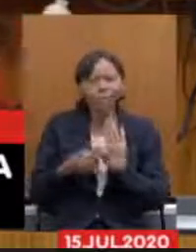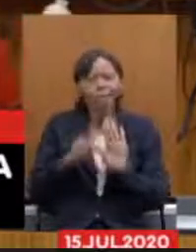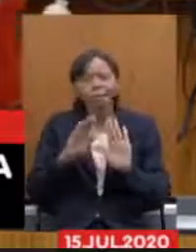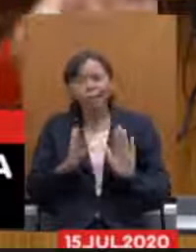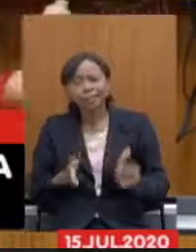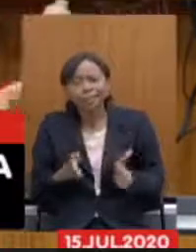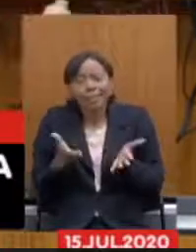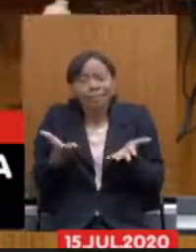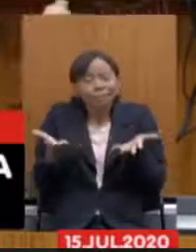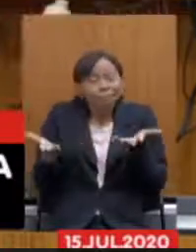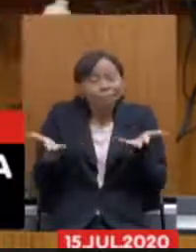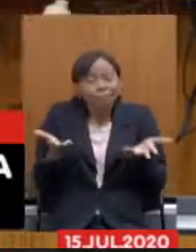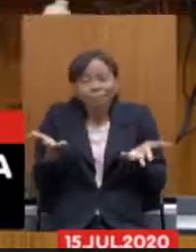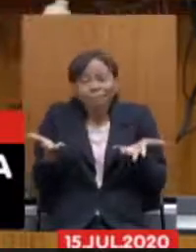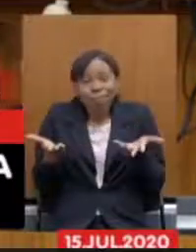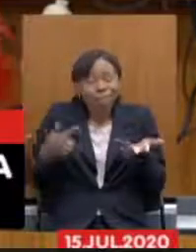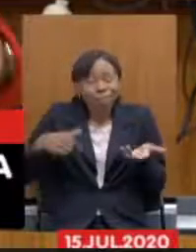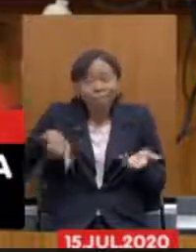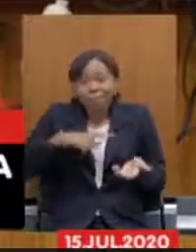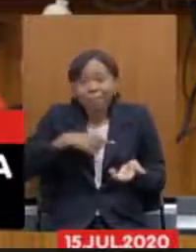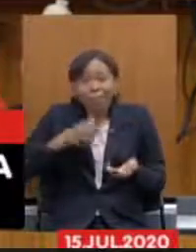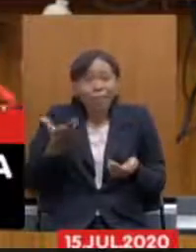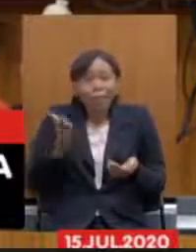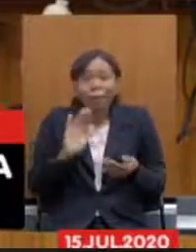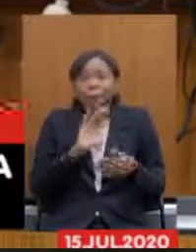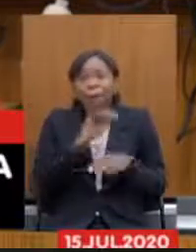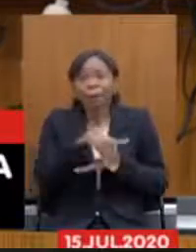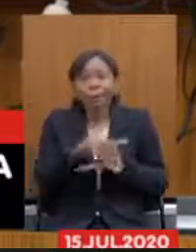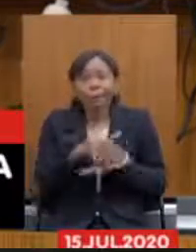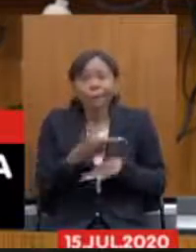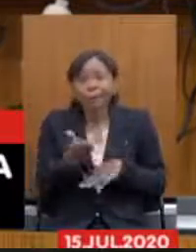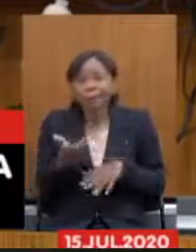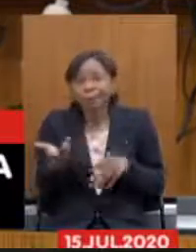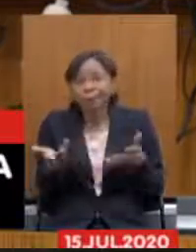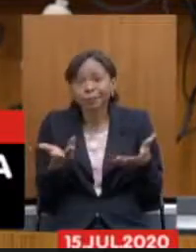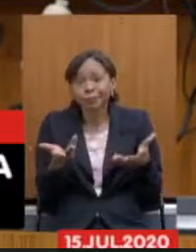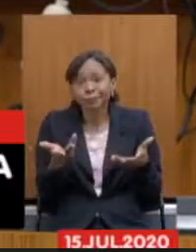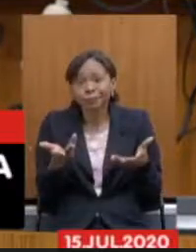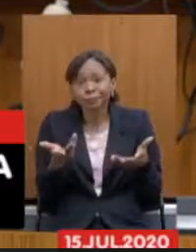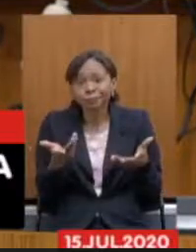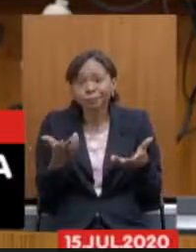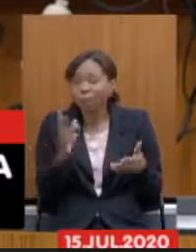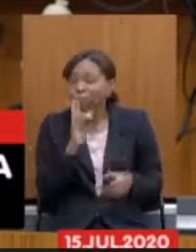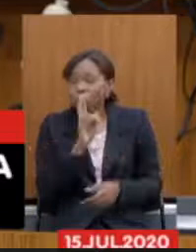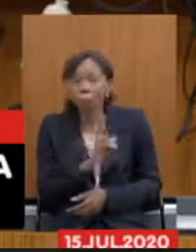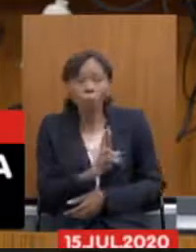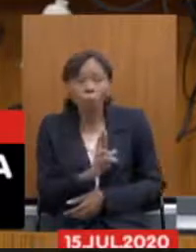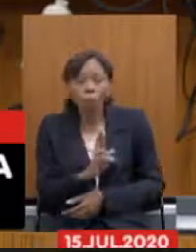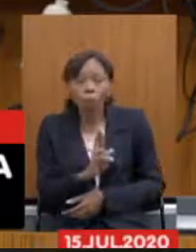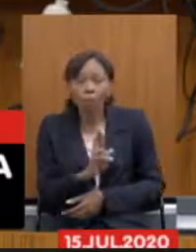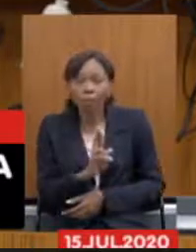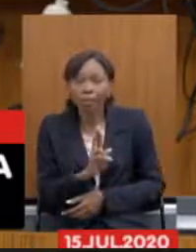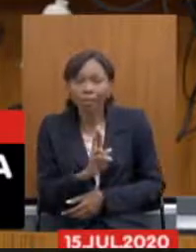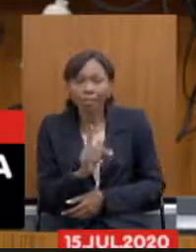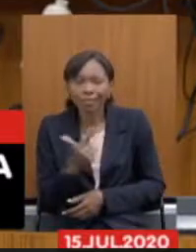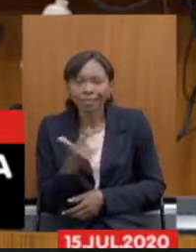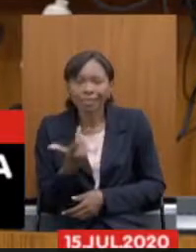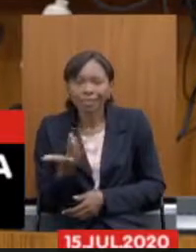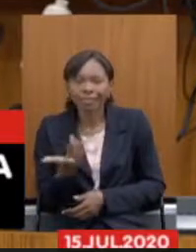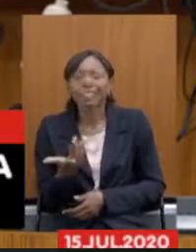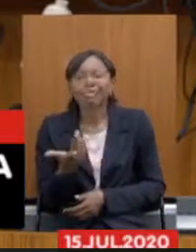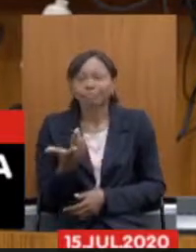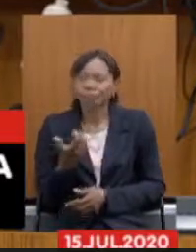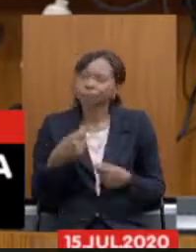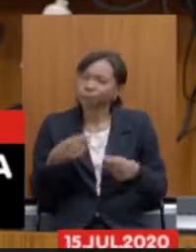a gente a gente pula pula a gente na hora de fazer a resposta mas é preciso que o governo seja